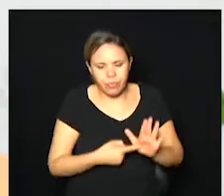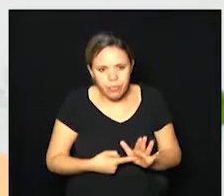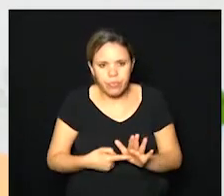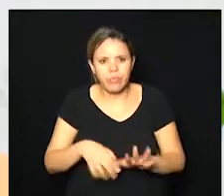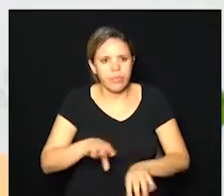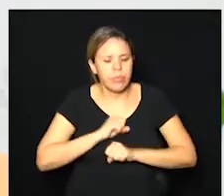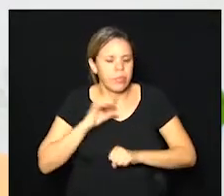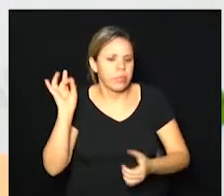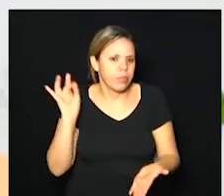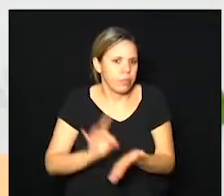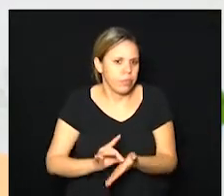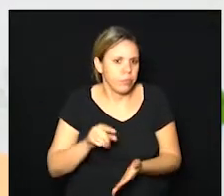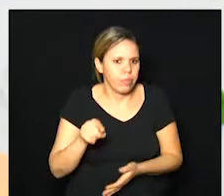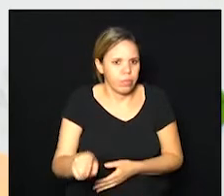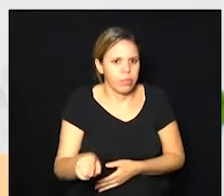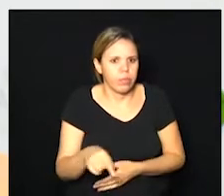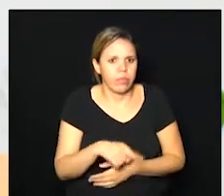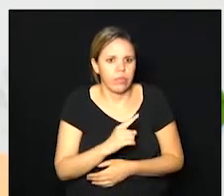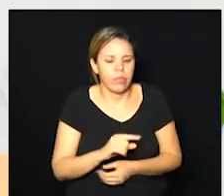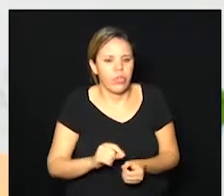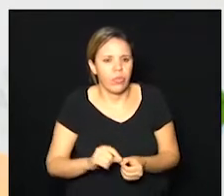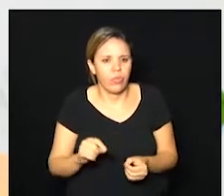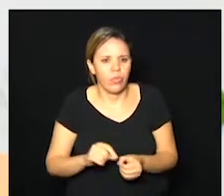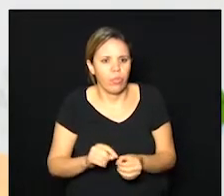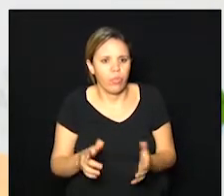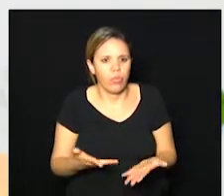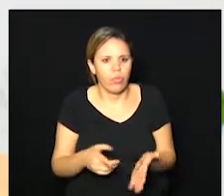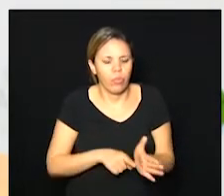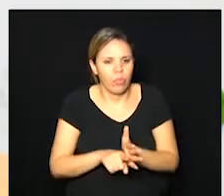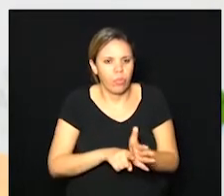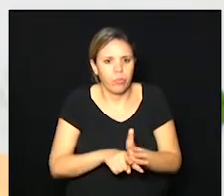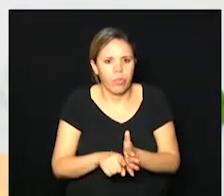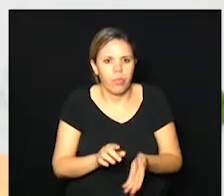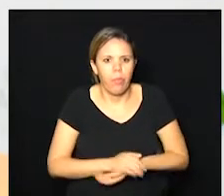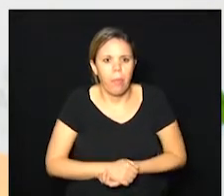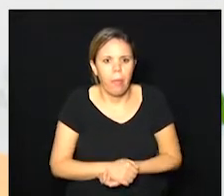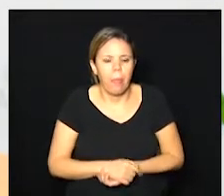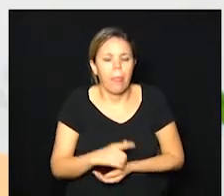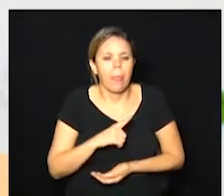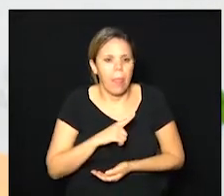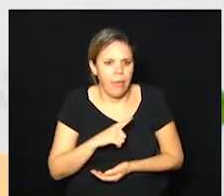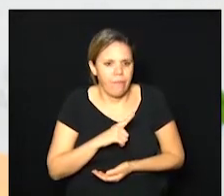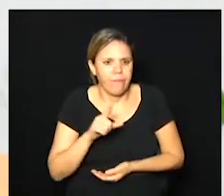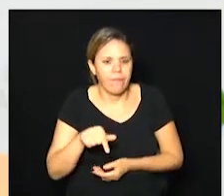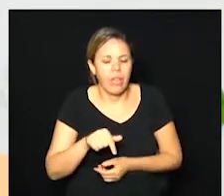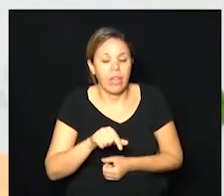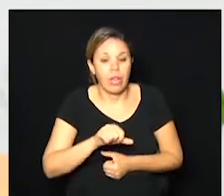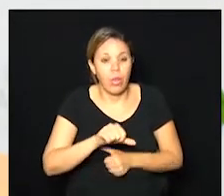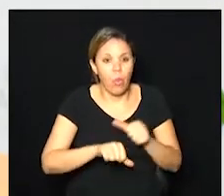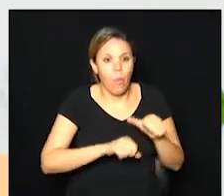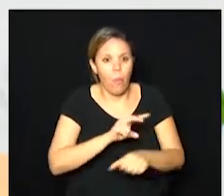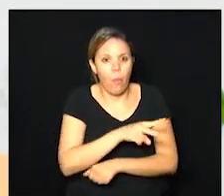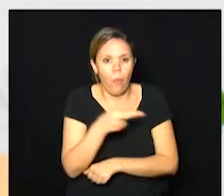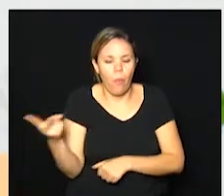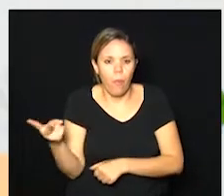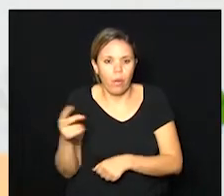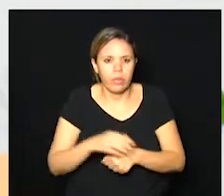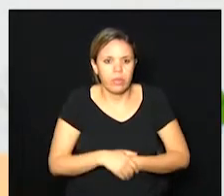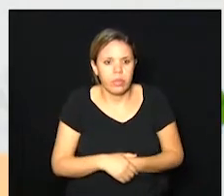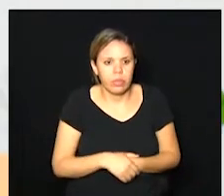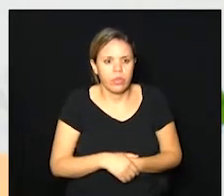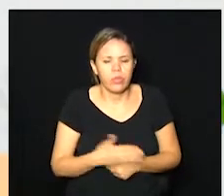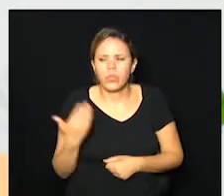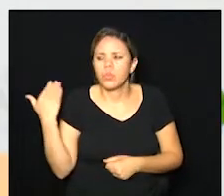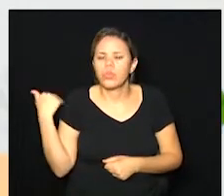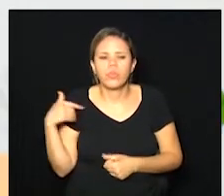confirmado para aquilo que foi estimado na pesquisa houve ali uma inversão nos casos no último